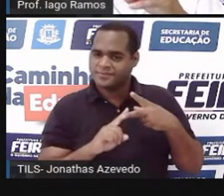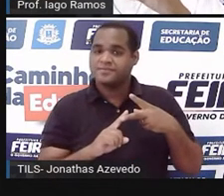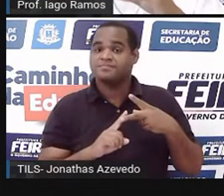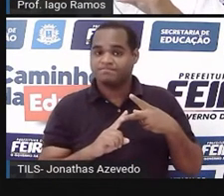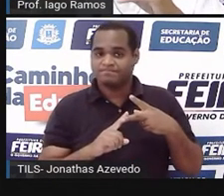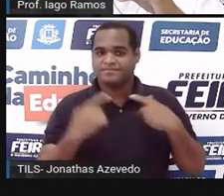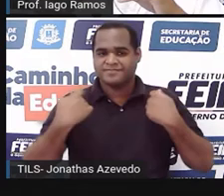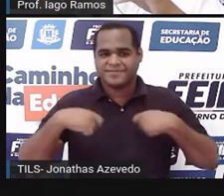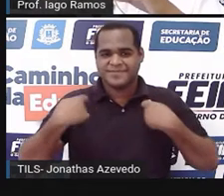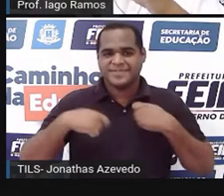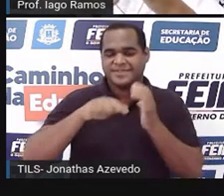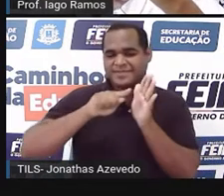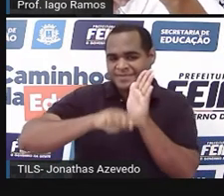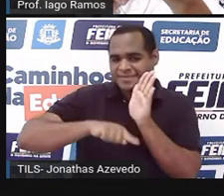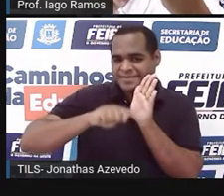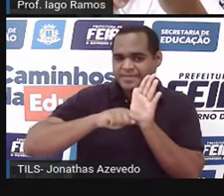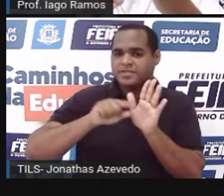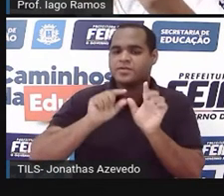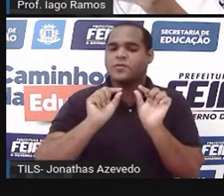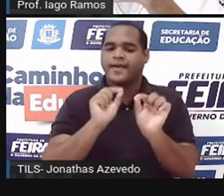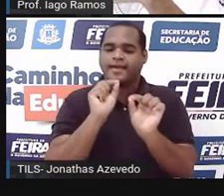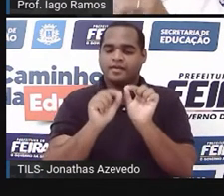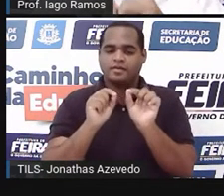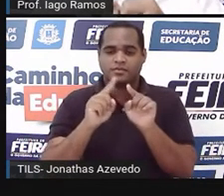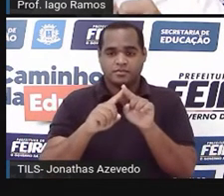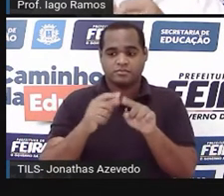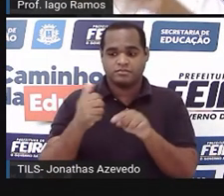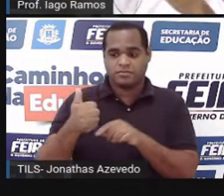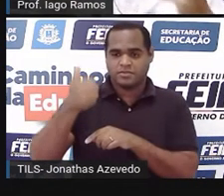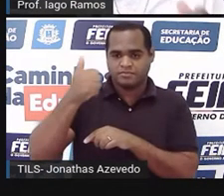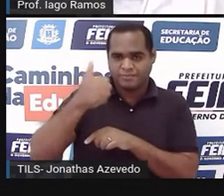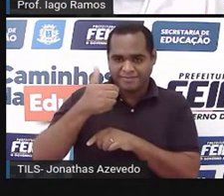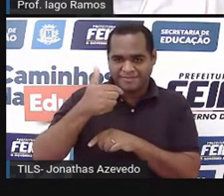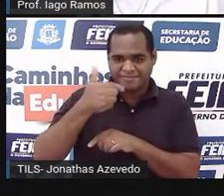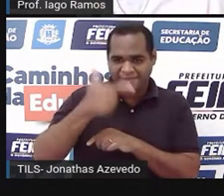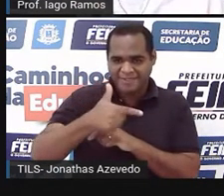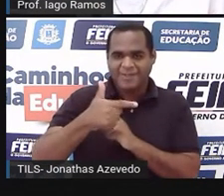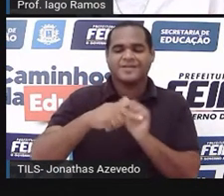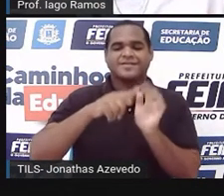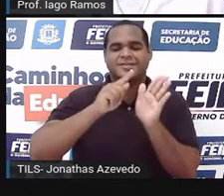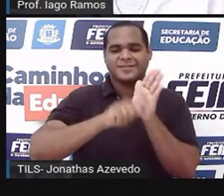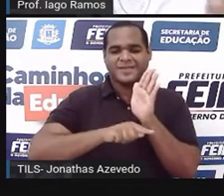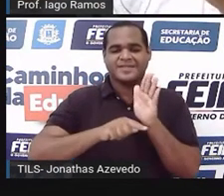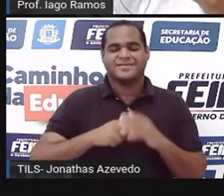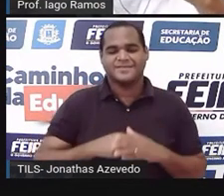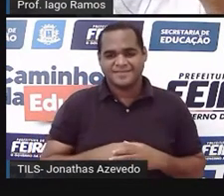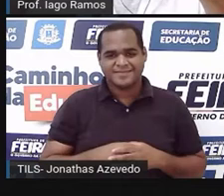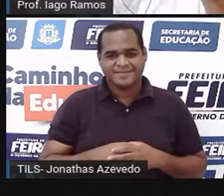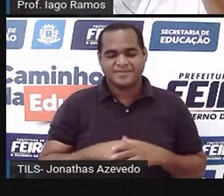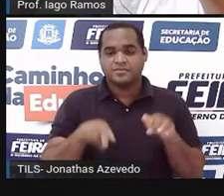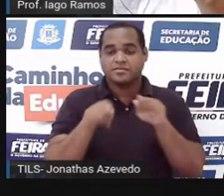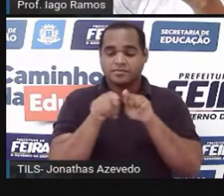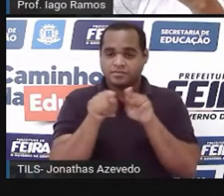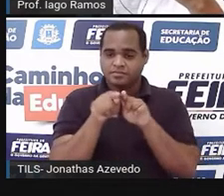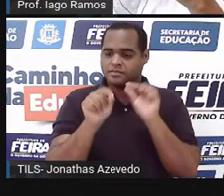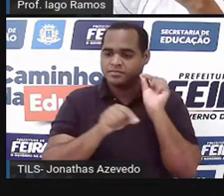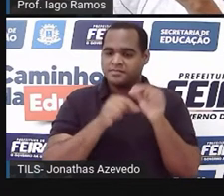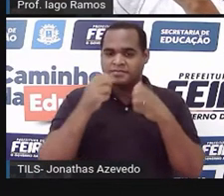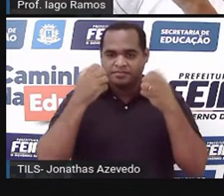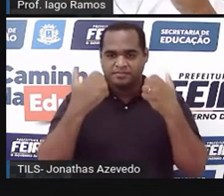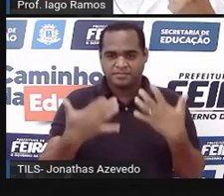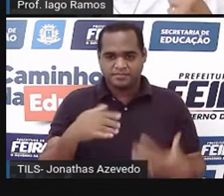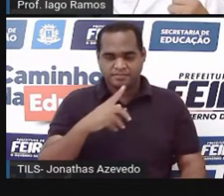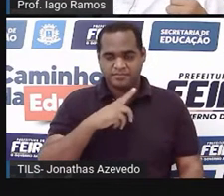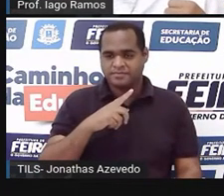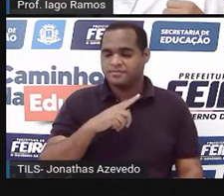onde vai fazer a subtração, você tem que fazer o maior menos o menor. E também tem que fazer isso para os três lados do